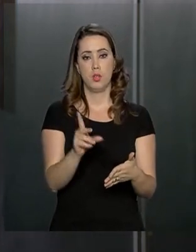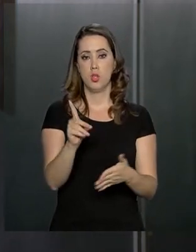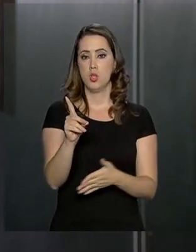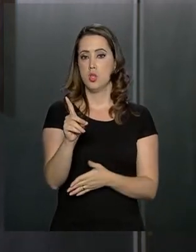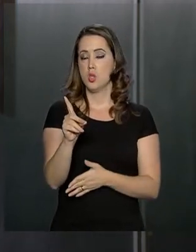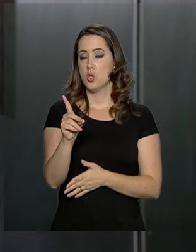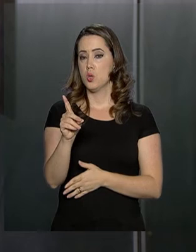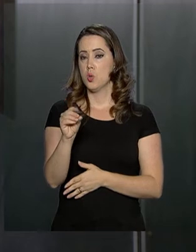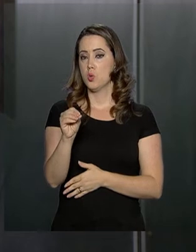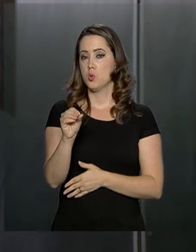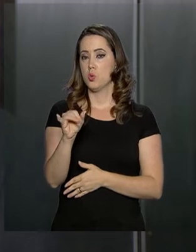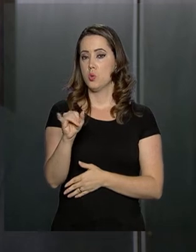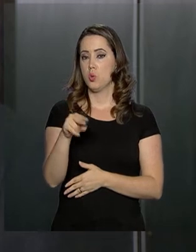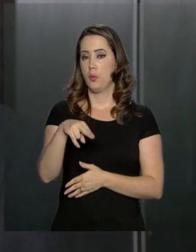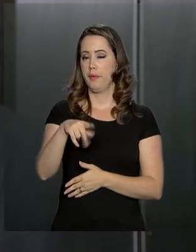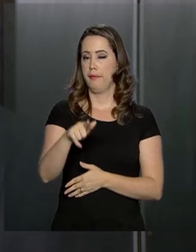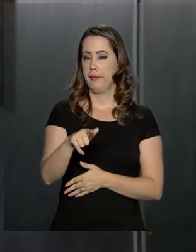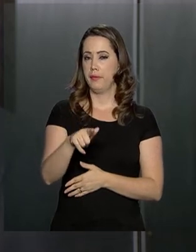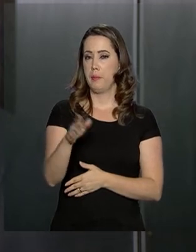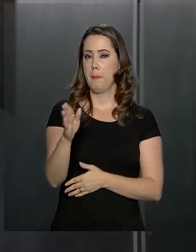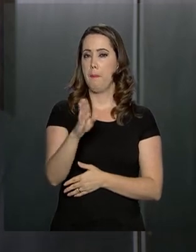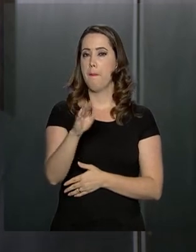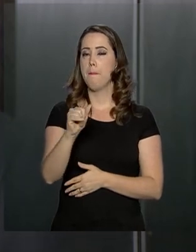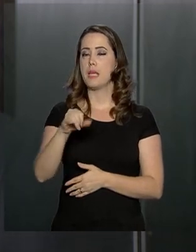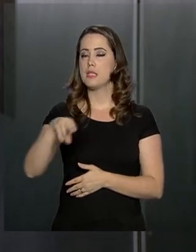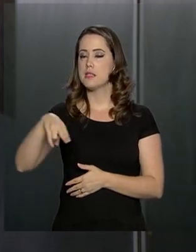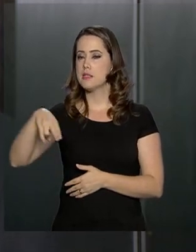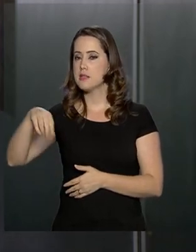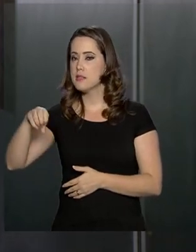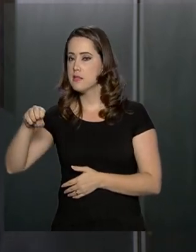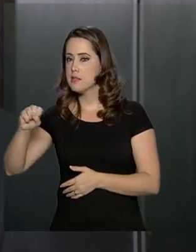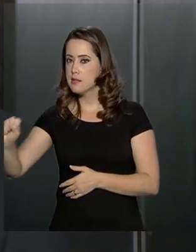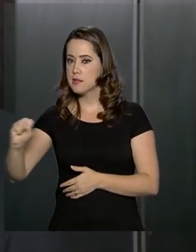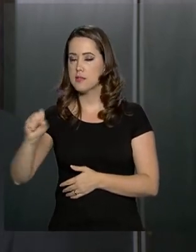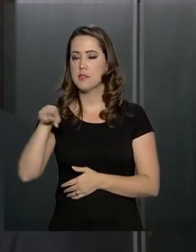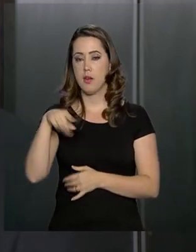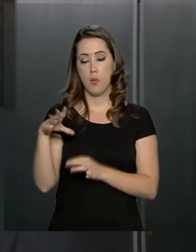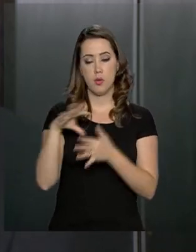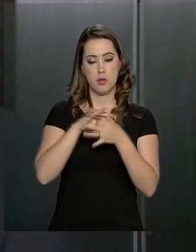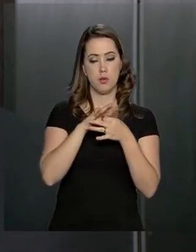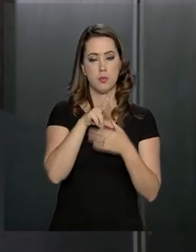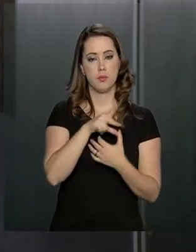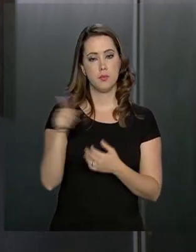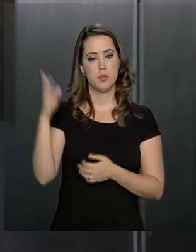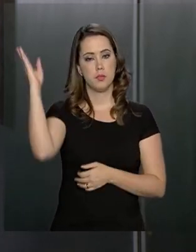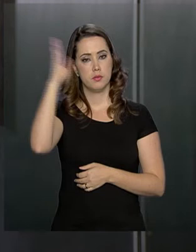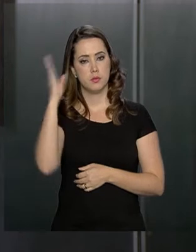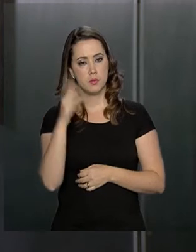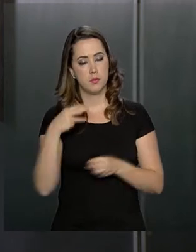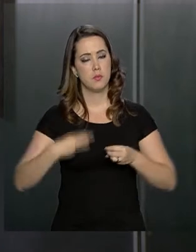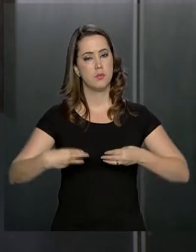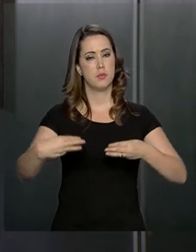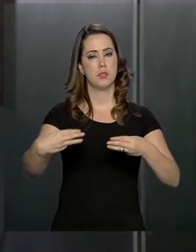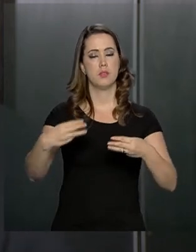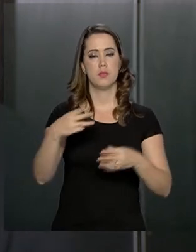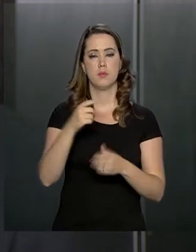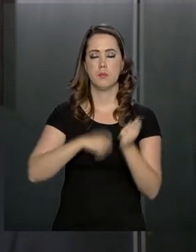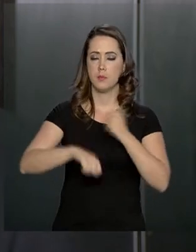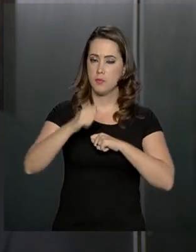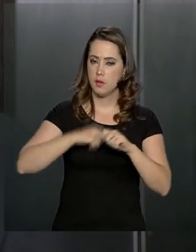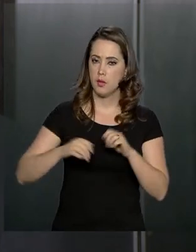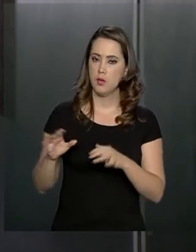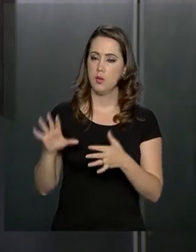Business, o engajamento da Presidência da República, do Ministério da Economia e de parceiros